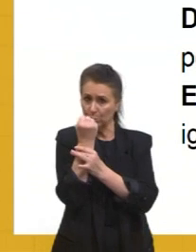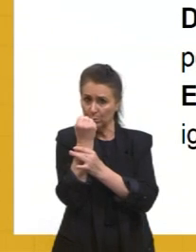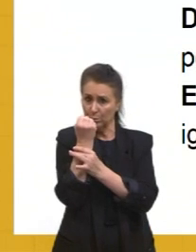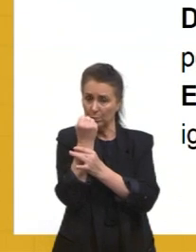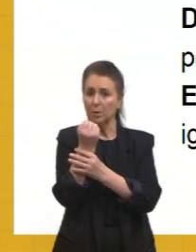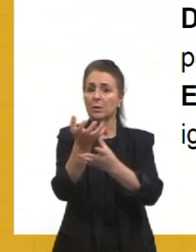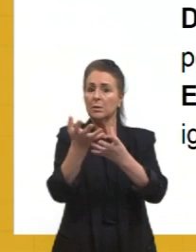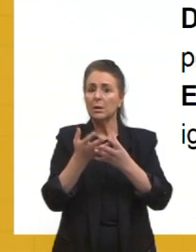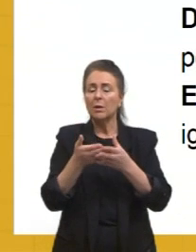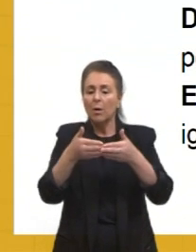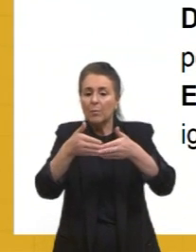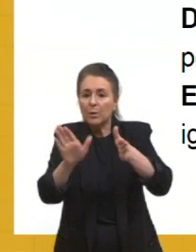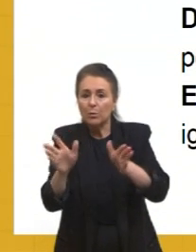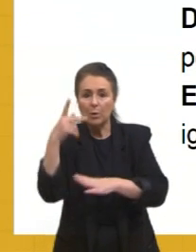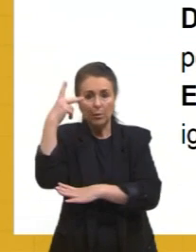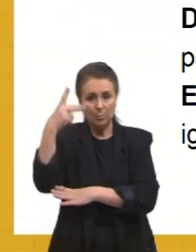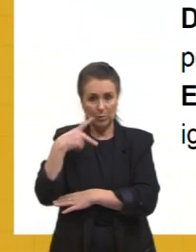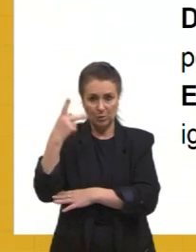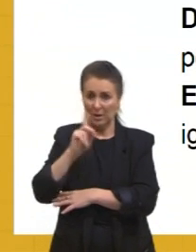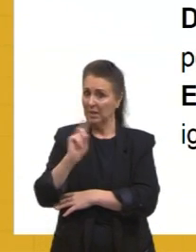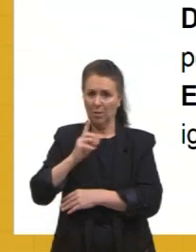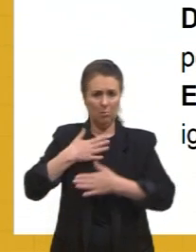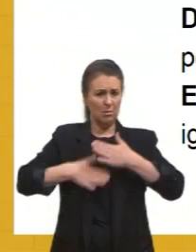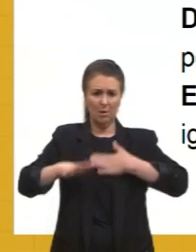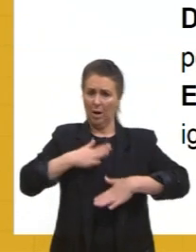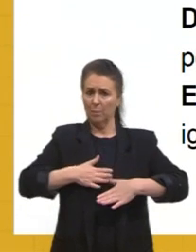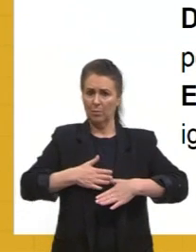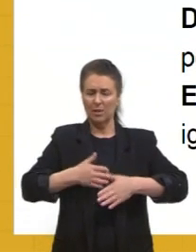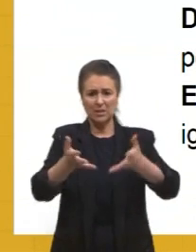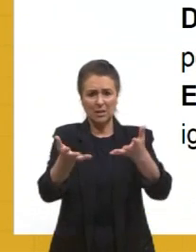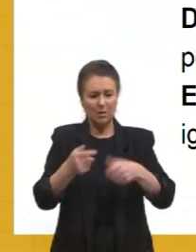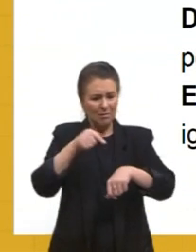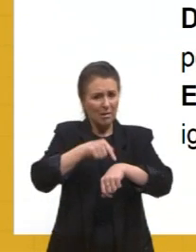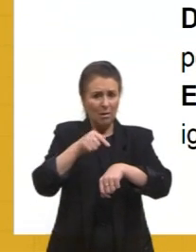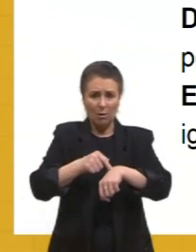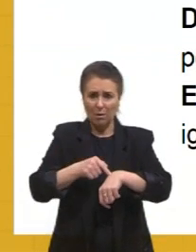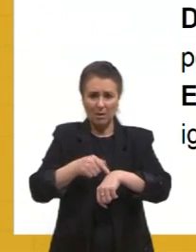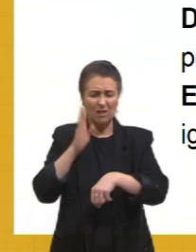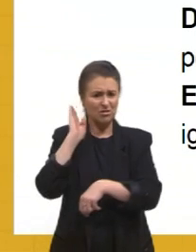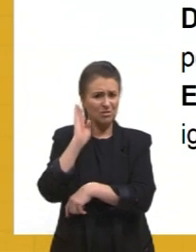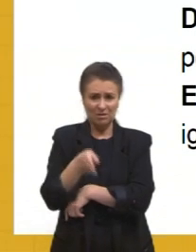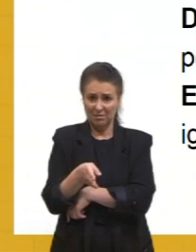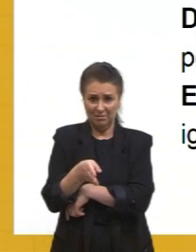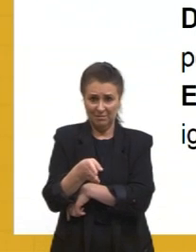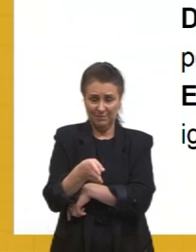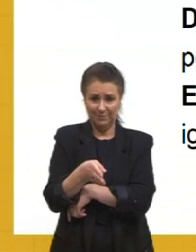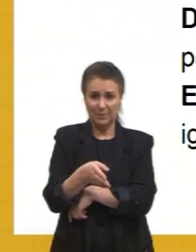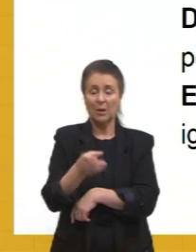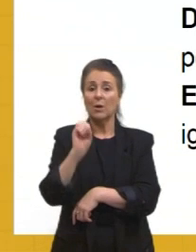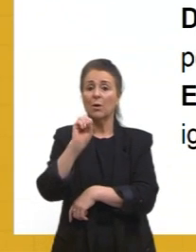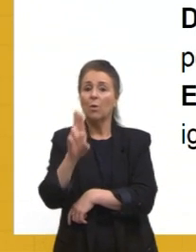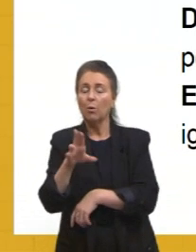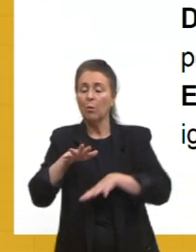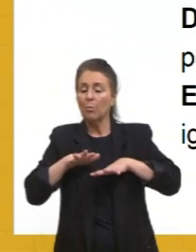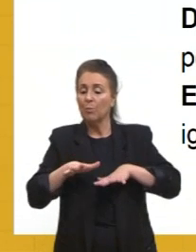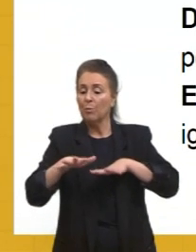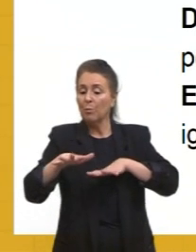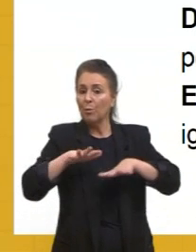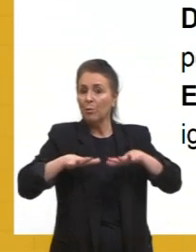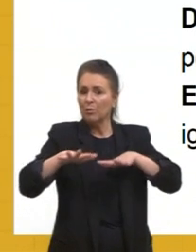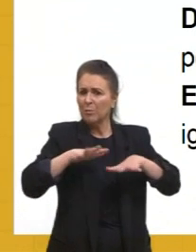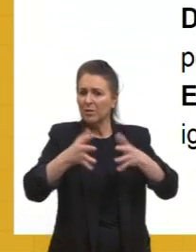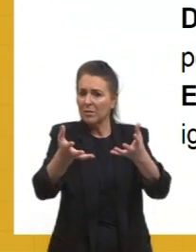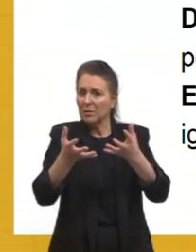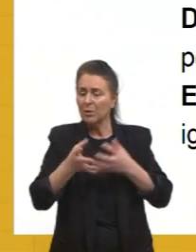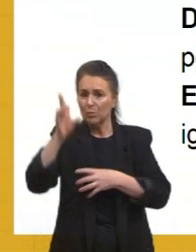abertura política, mas não de forma lenta. Eles queriam imediatamente, por isso diretas já. Ou o movimento que exigia